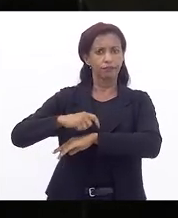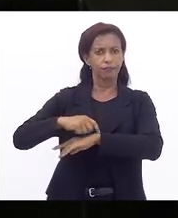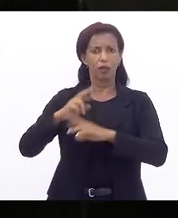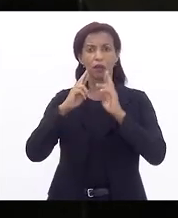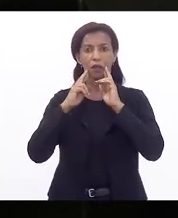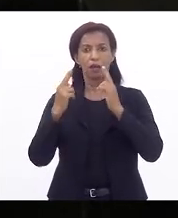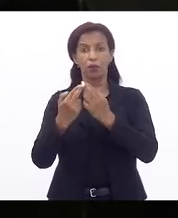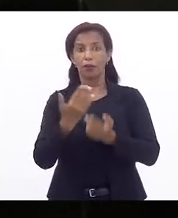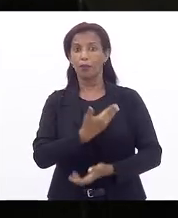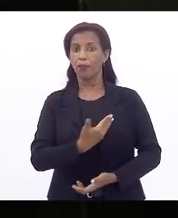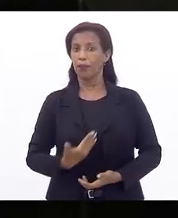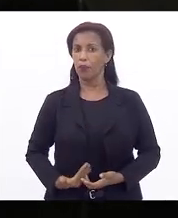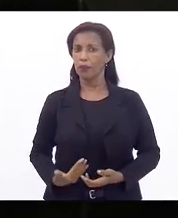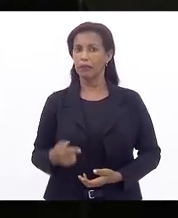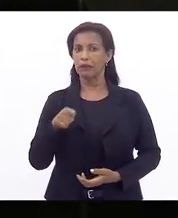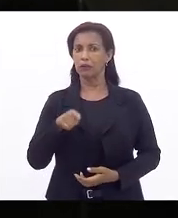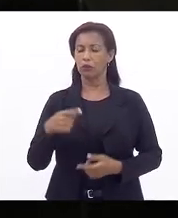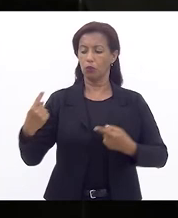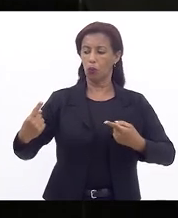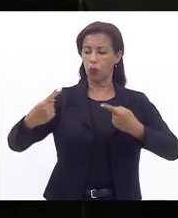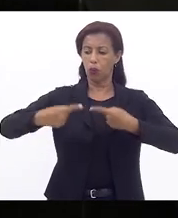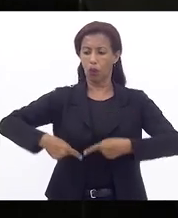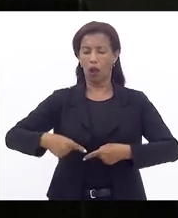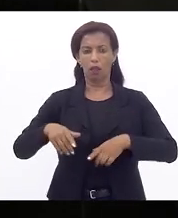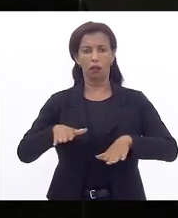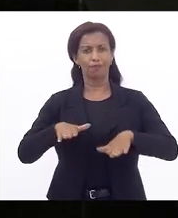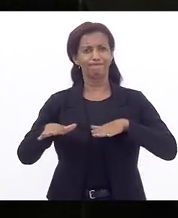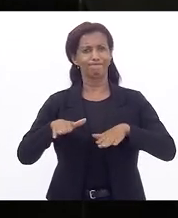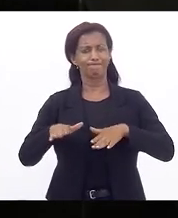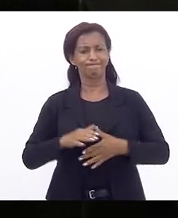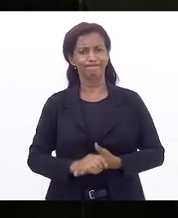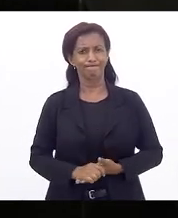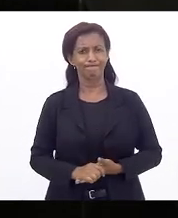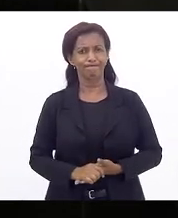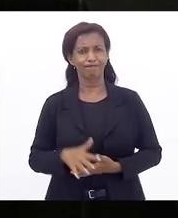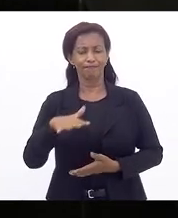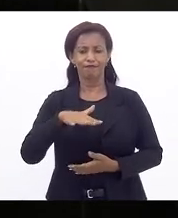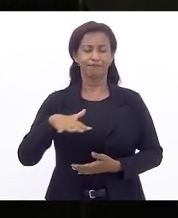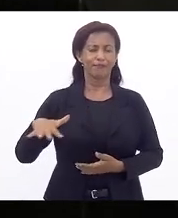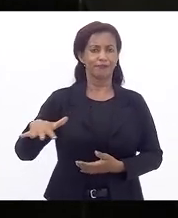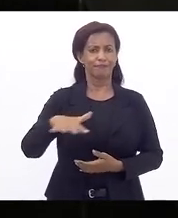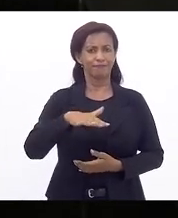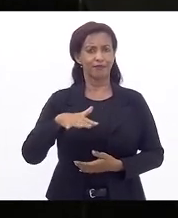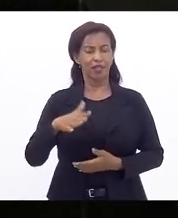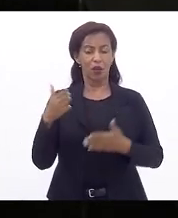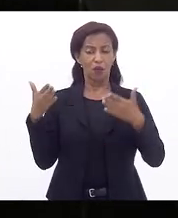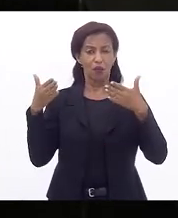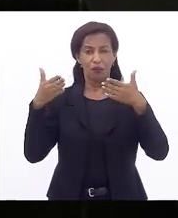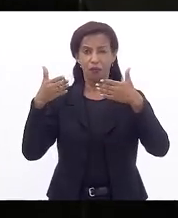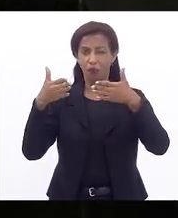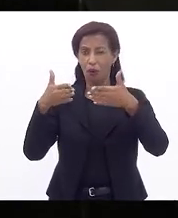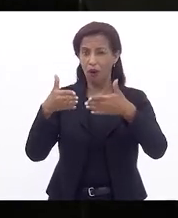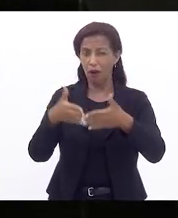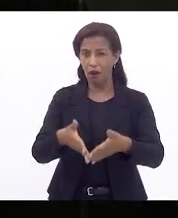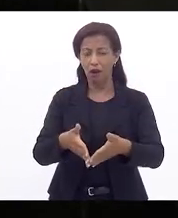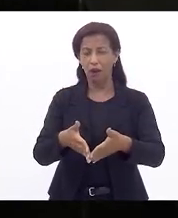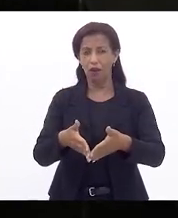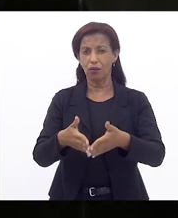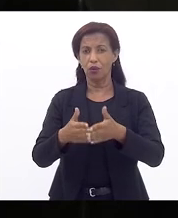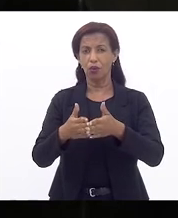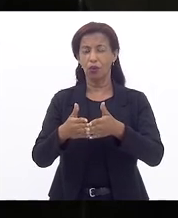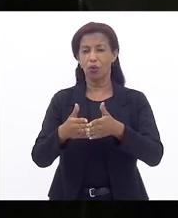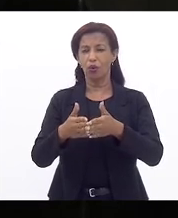audiência pública sobre o desafio da mobilidade na região metropolitana e focando especificamente o